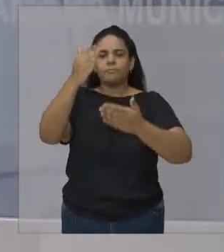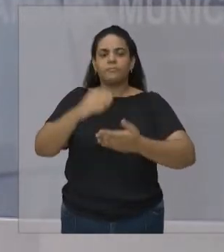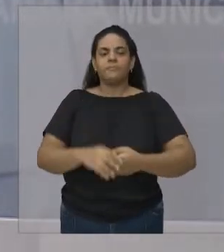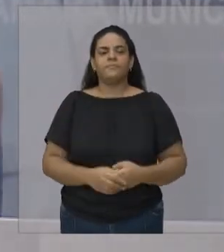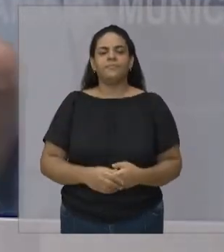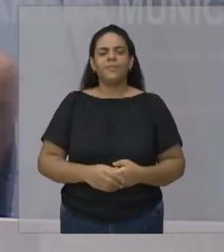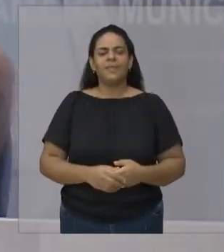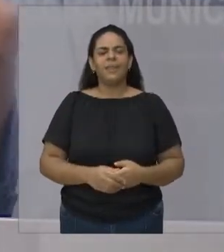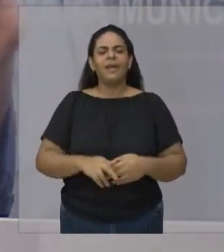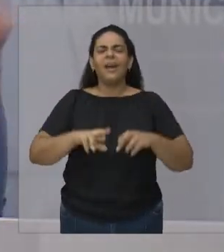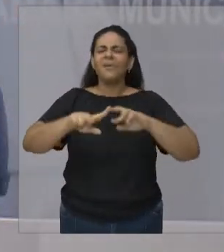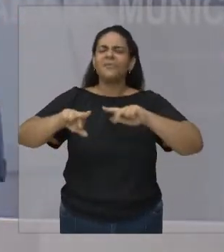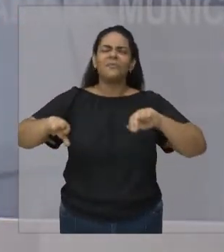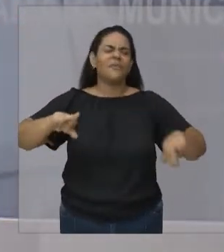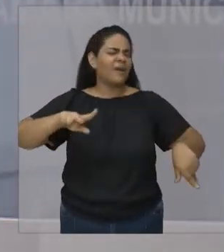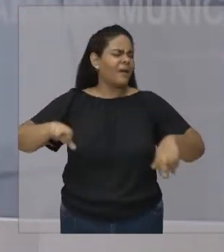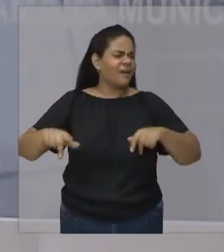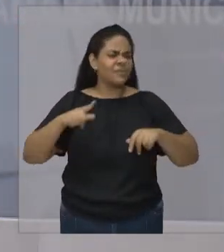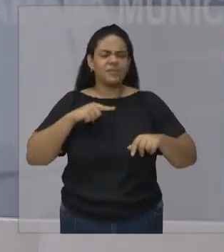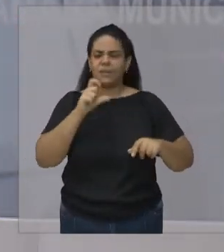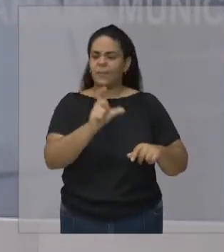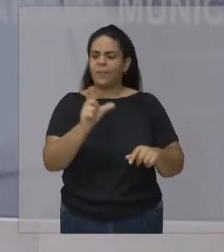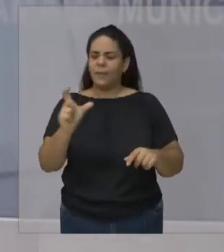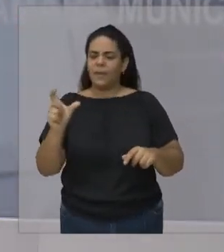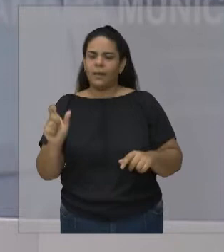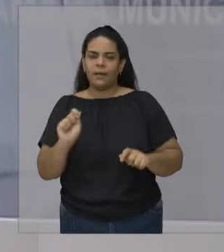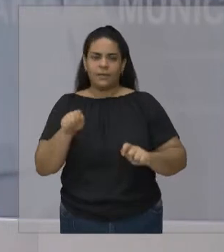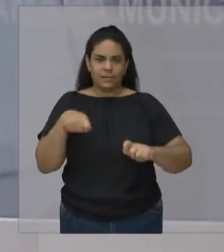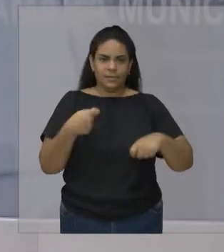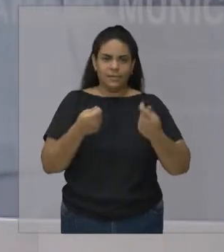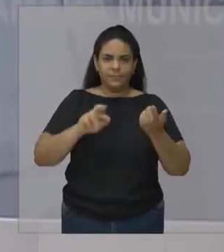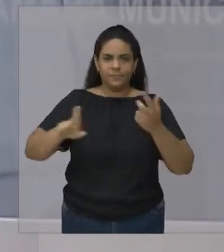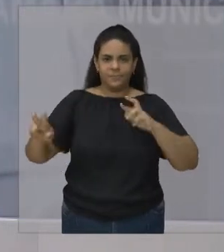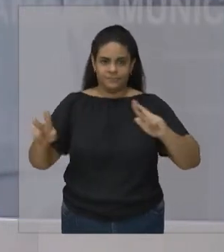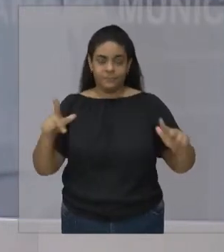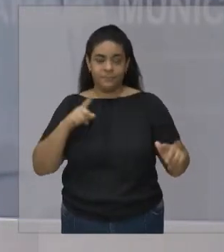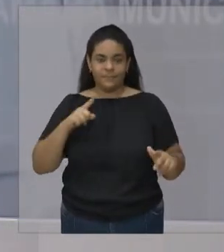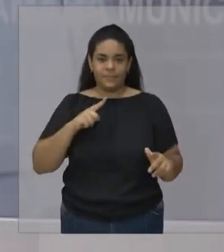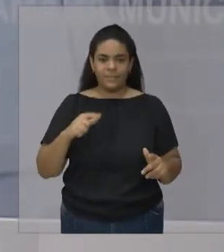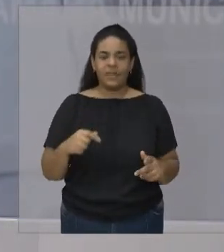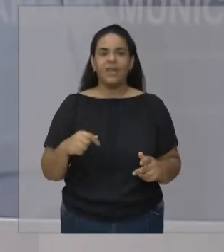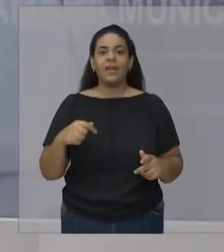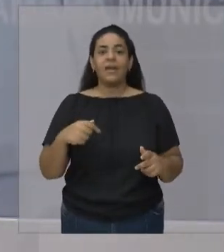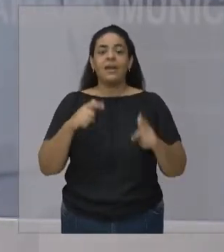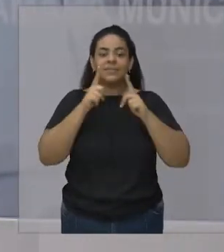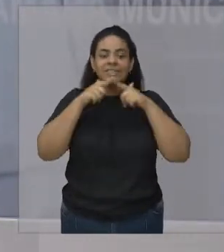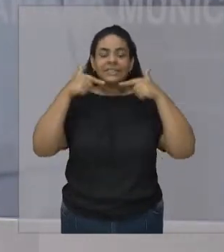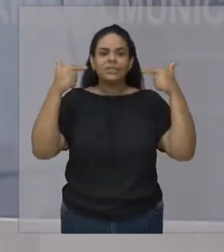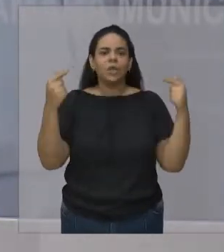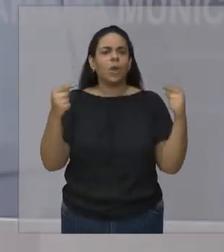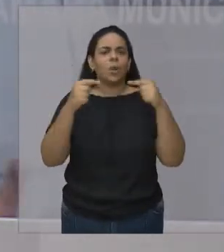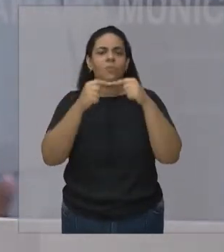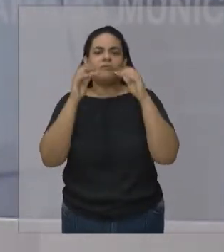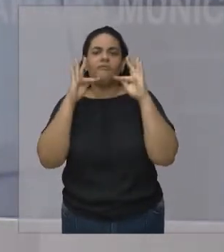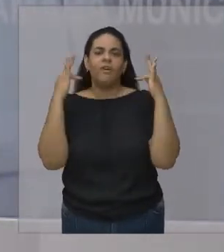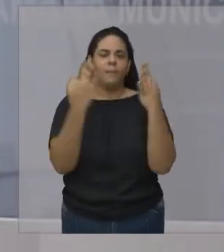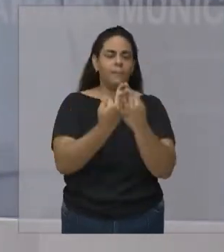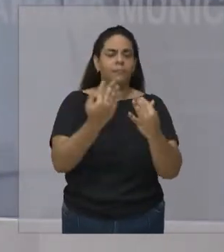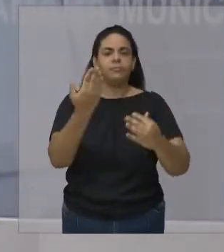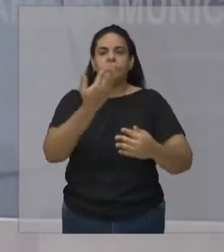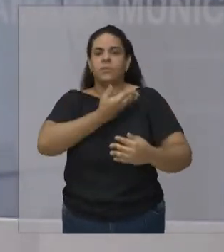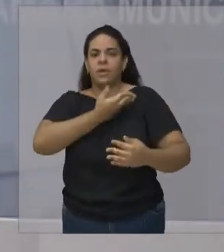Sorriso para mim ele une, encanta Apaixona, aproxima, transforma Eu poderia falar família Amigos